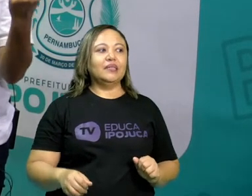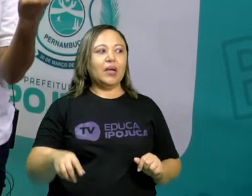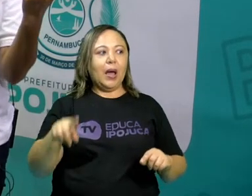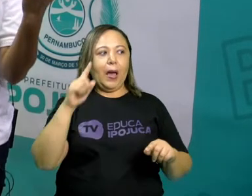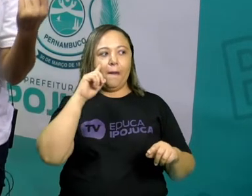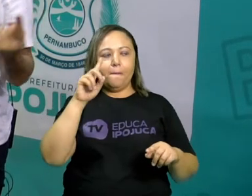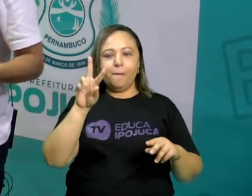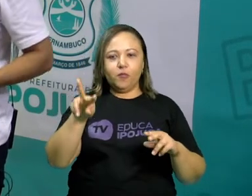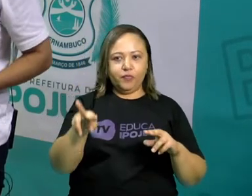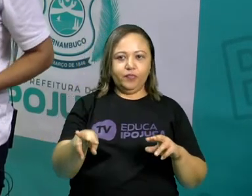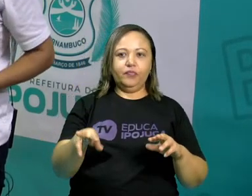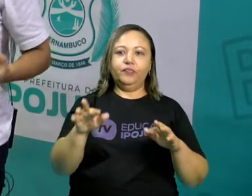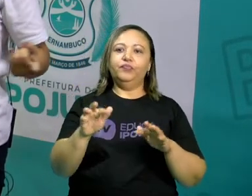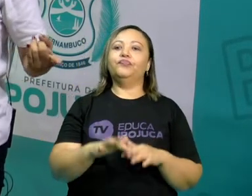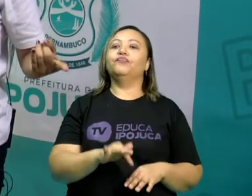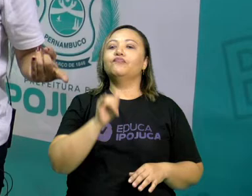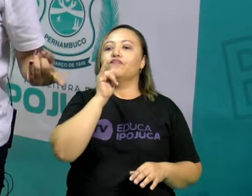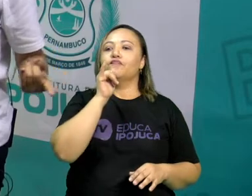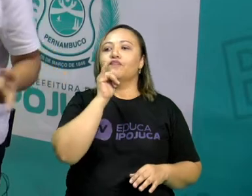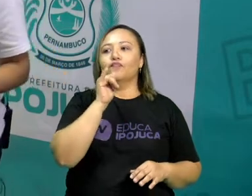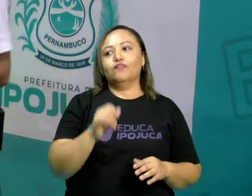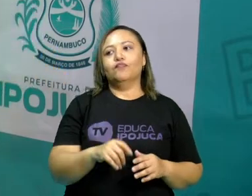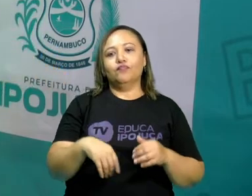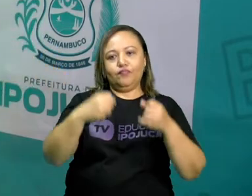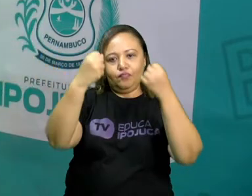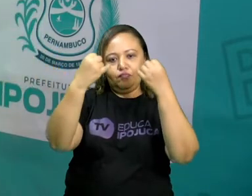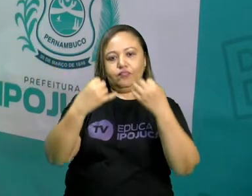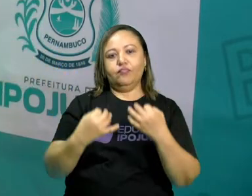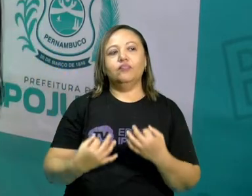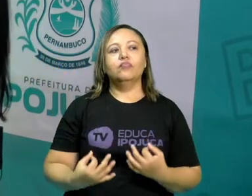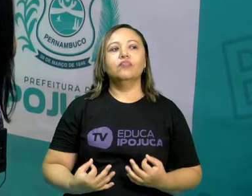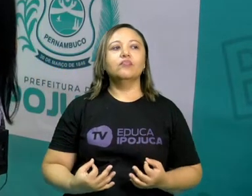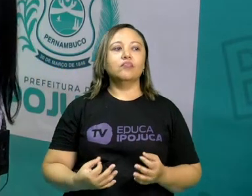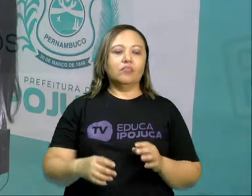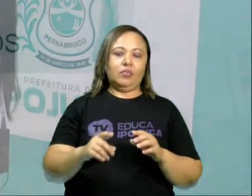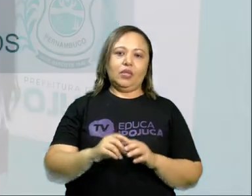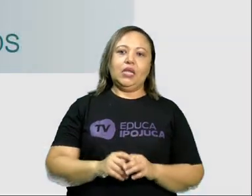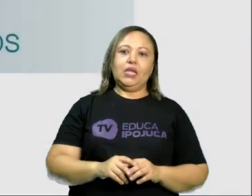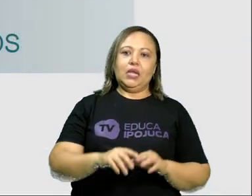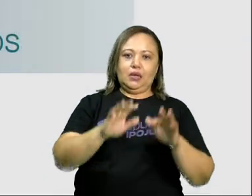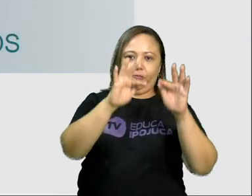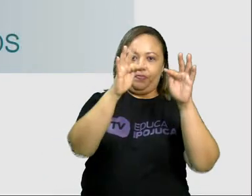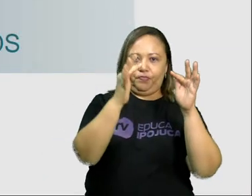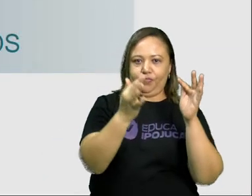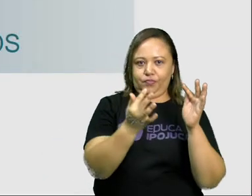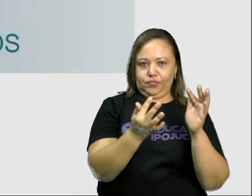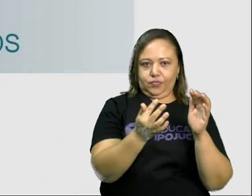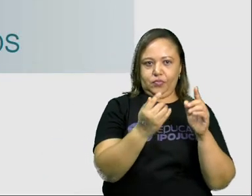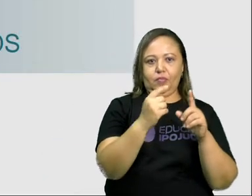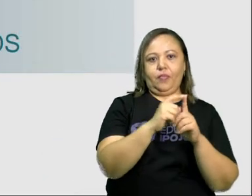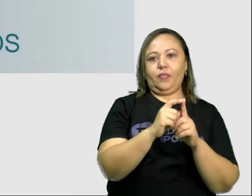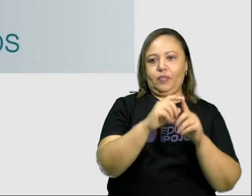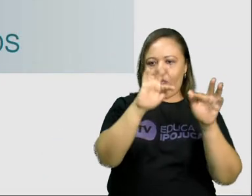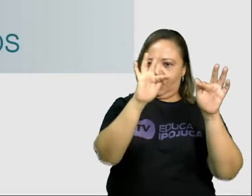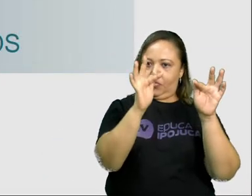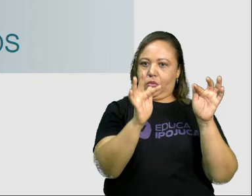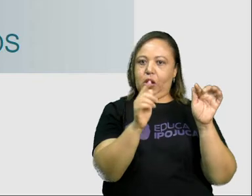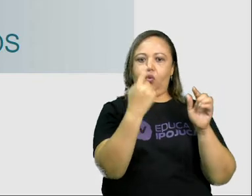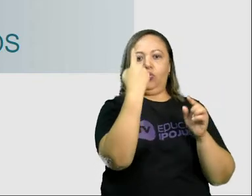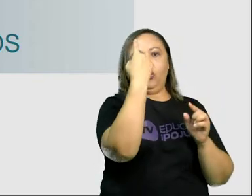Veja mais um exemplo aqui que eu vou explicar para vocês. Singular. observa aí na tela, leiam aí.